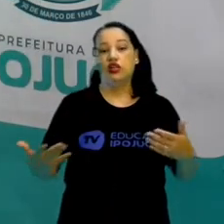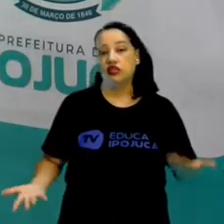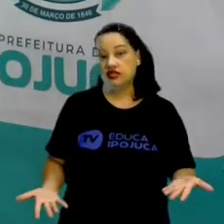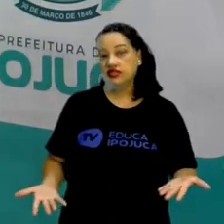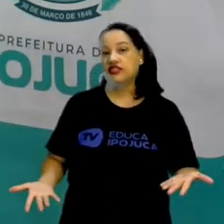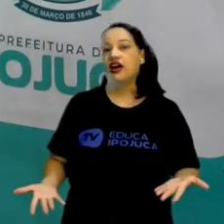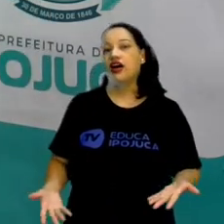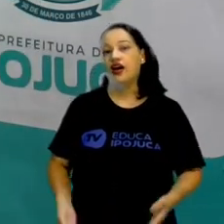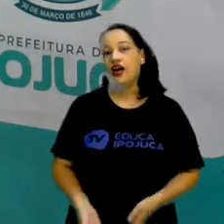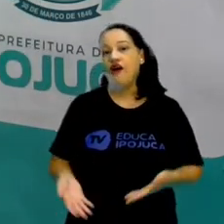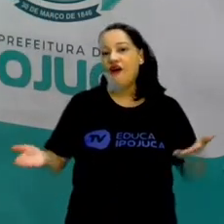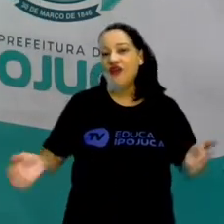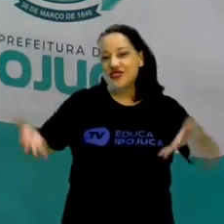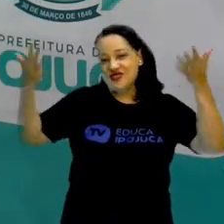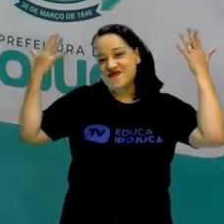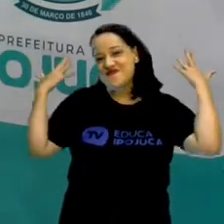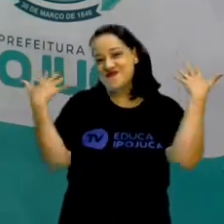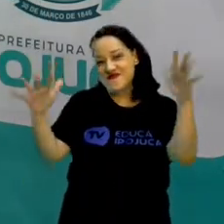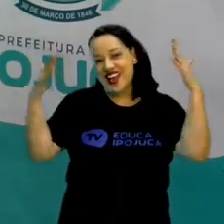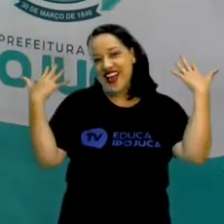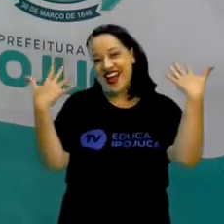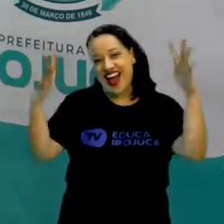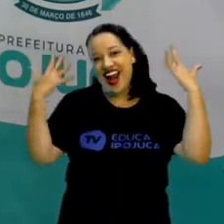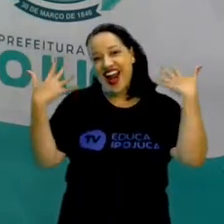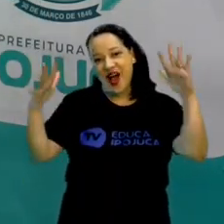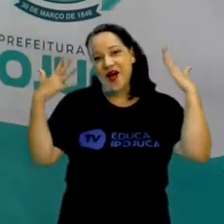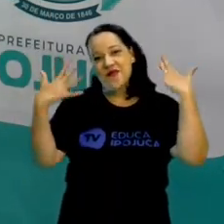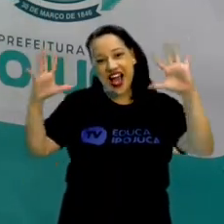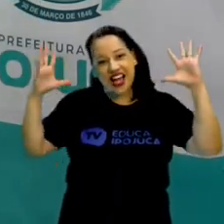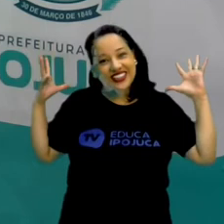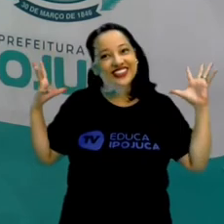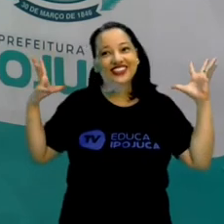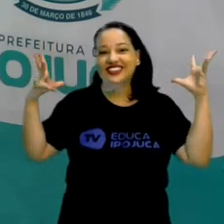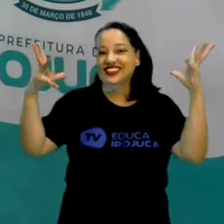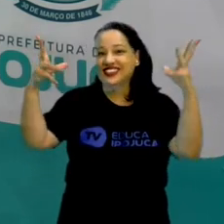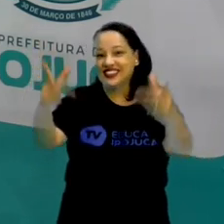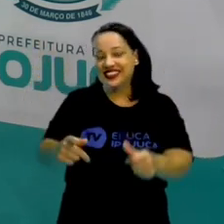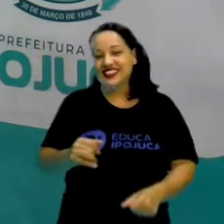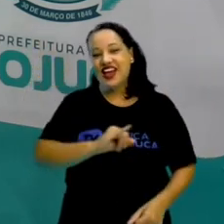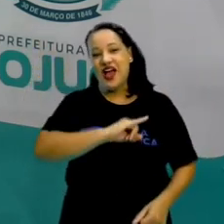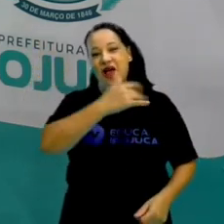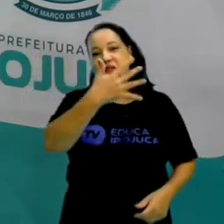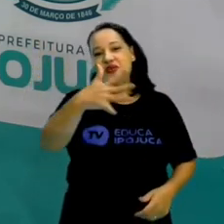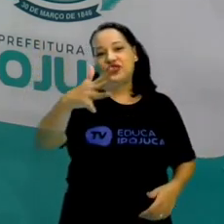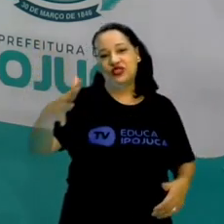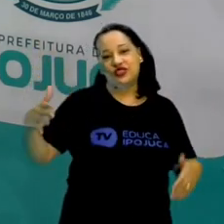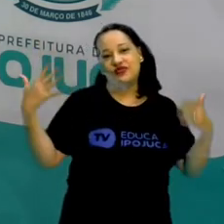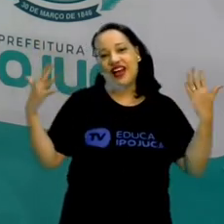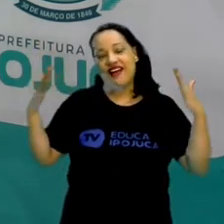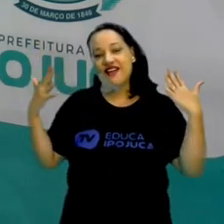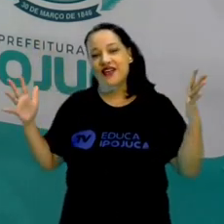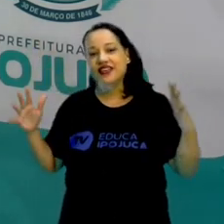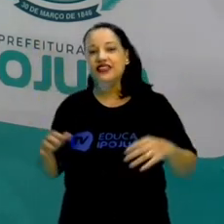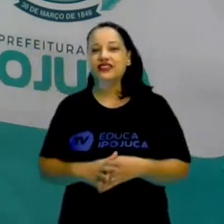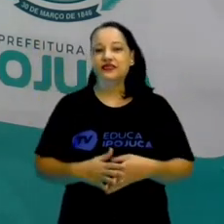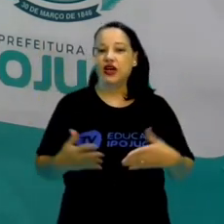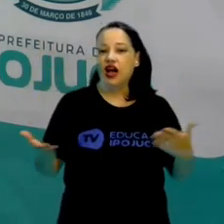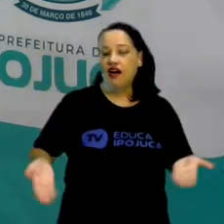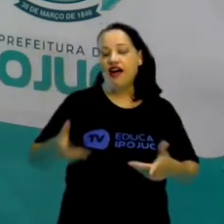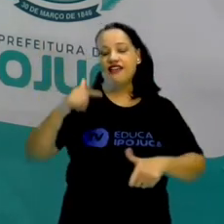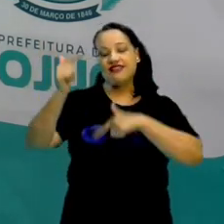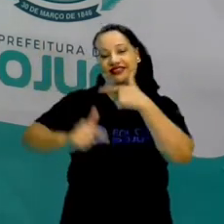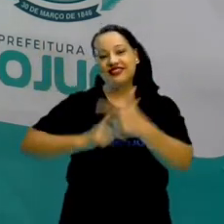que eu gostaria de dar uns parabéns para todo o Ipojuca, tá certo? E vamos seguir nosso